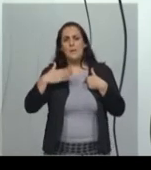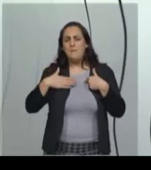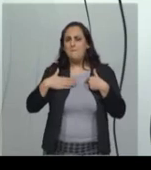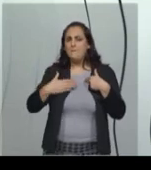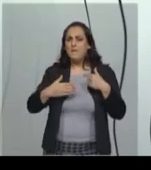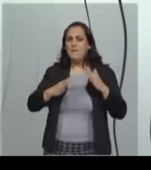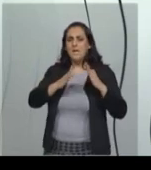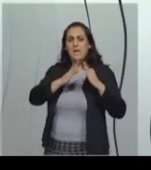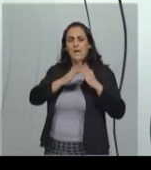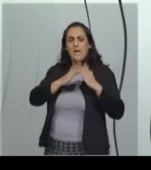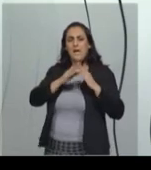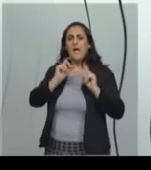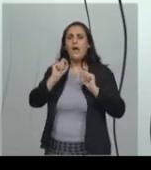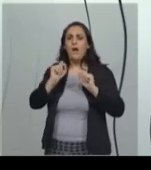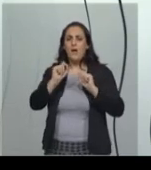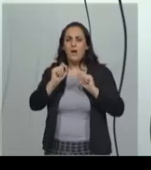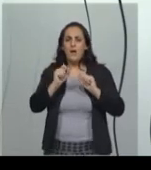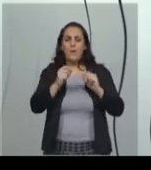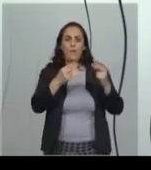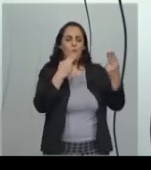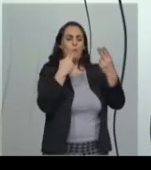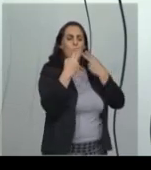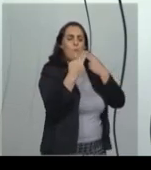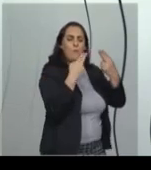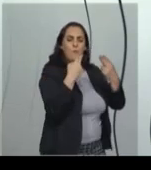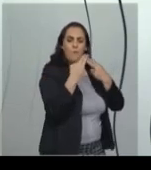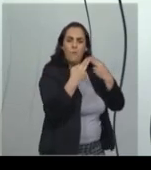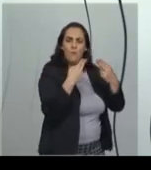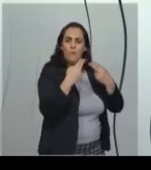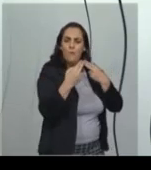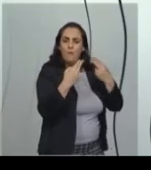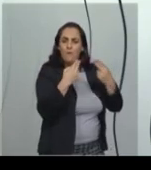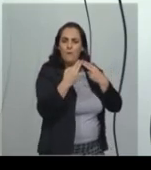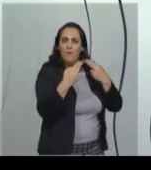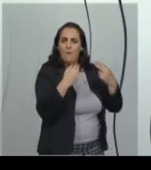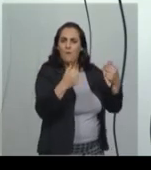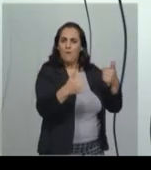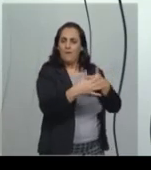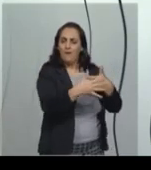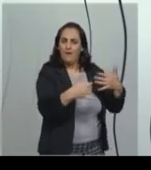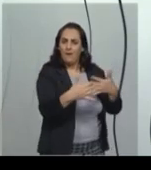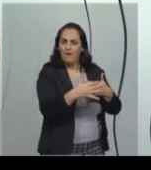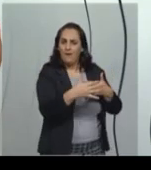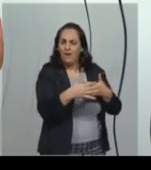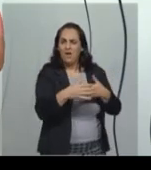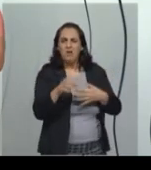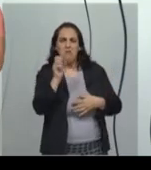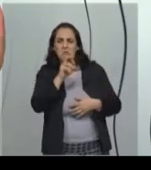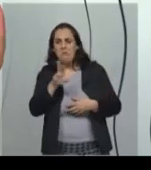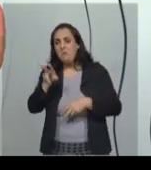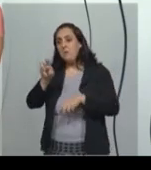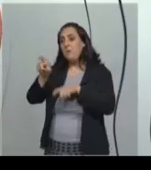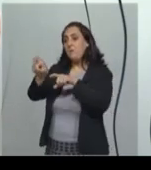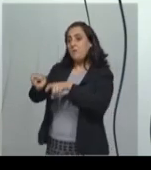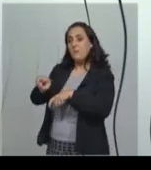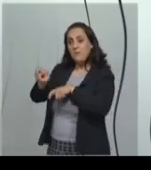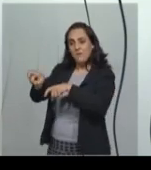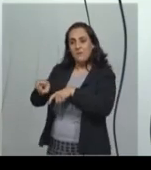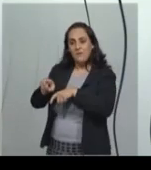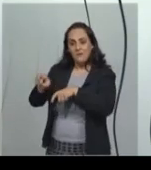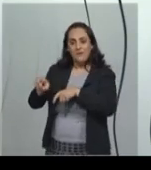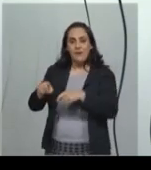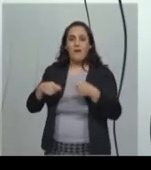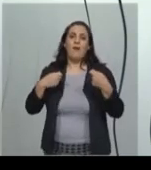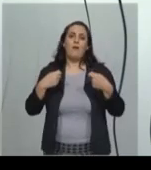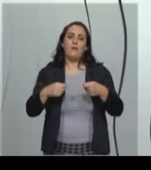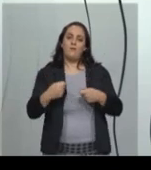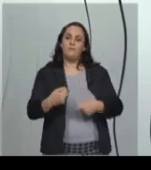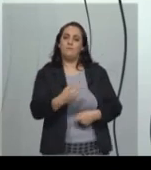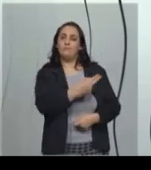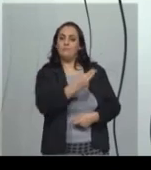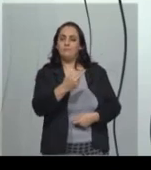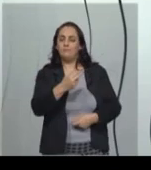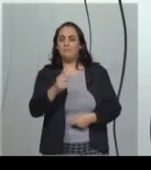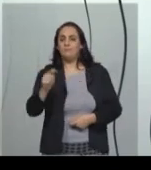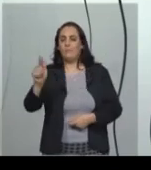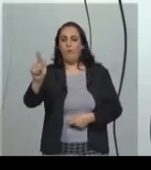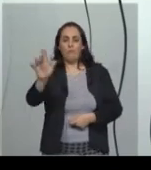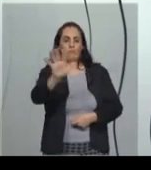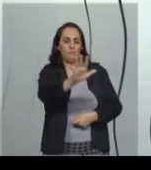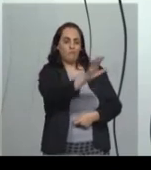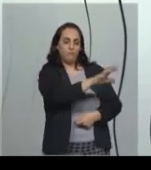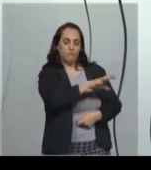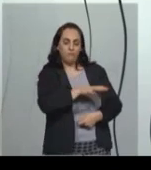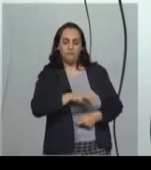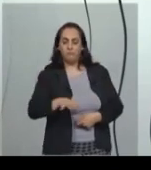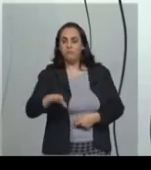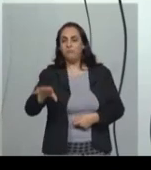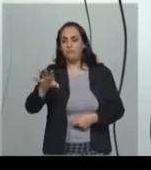e aprendendo como que eu vou nomeando os espaços históricos e geográficos aonde eu